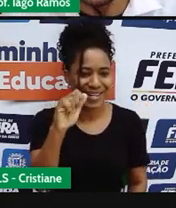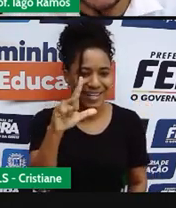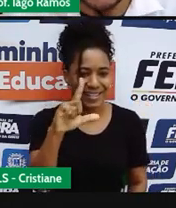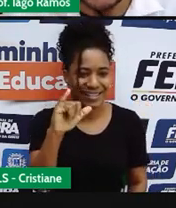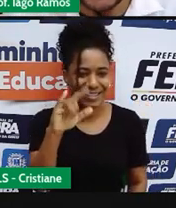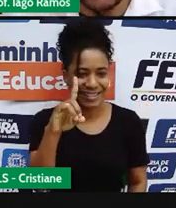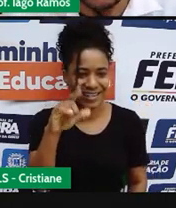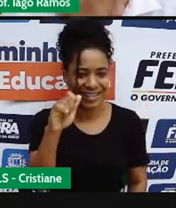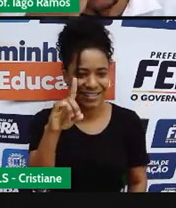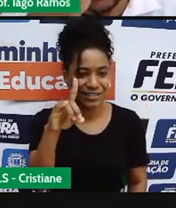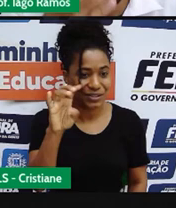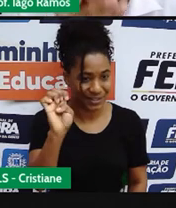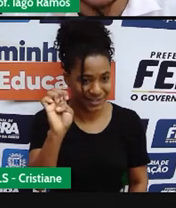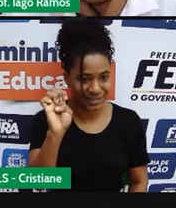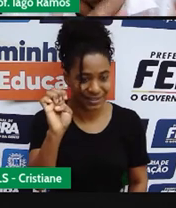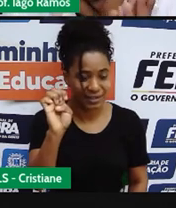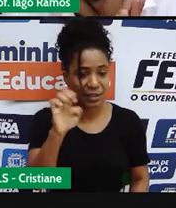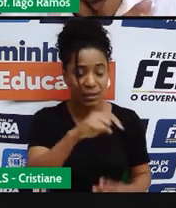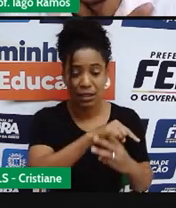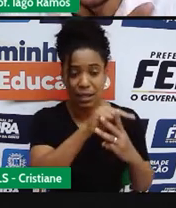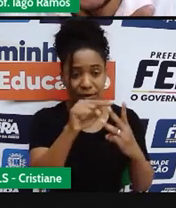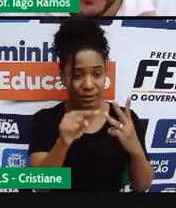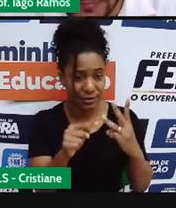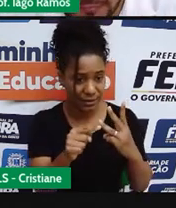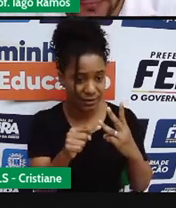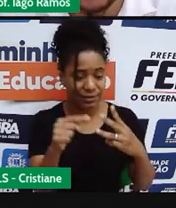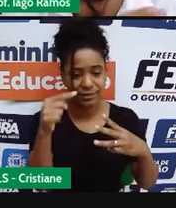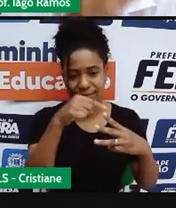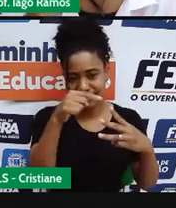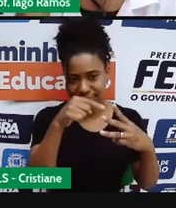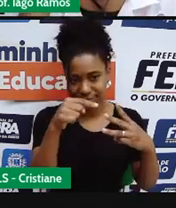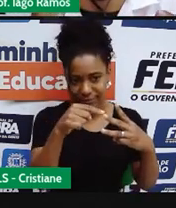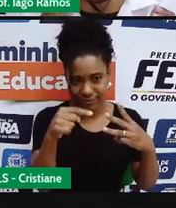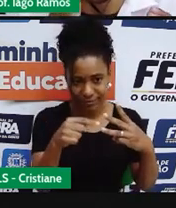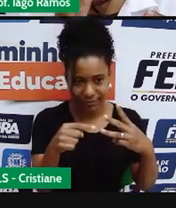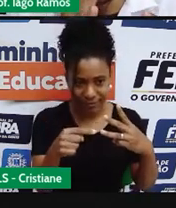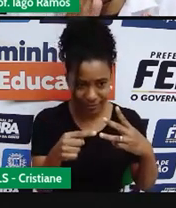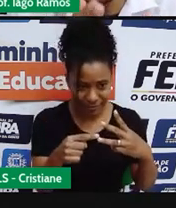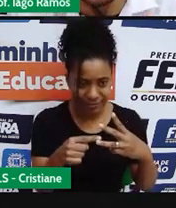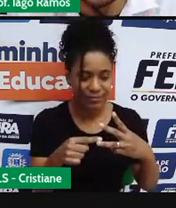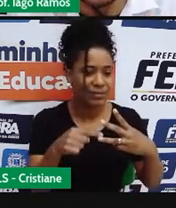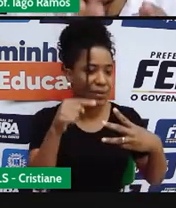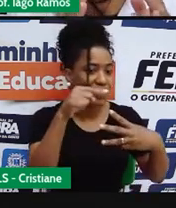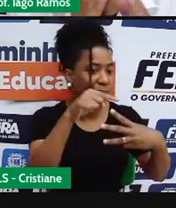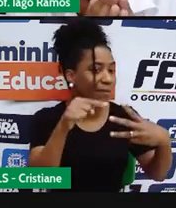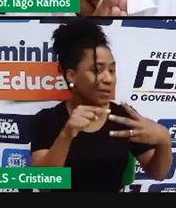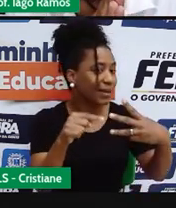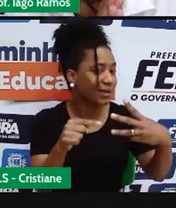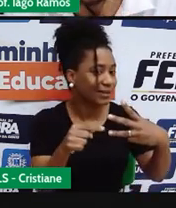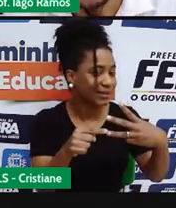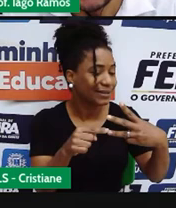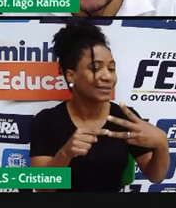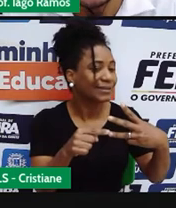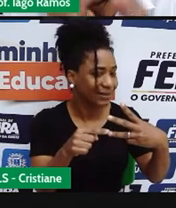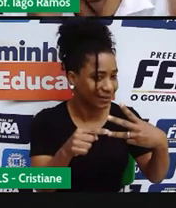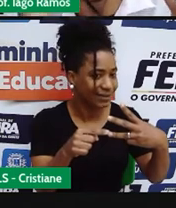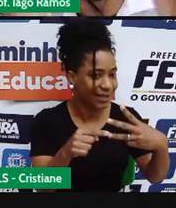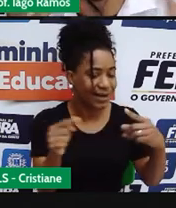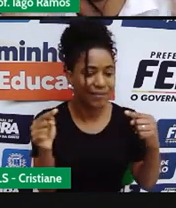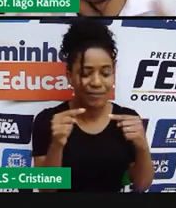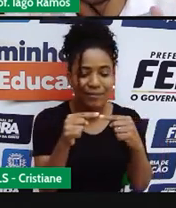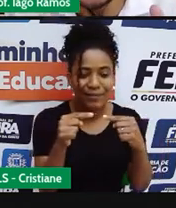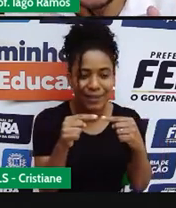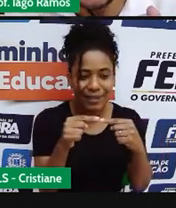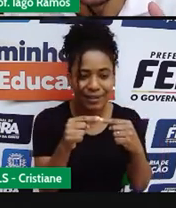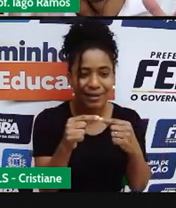Essa relação, uma dessas três relações, uma dessas três comunicações acontecendo acontecendo entre